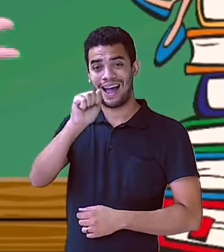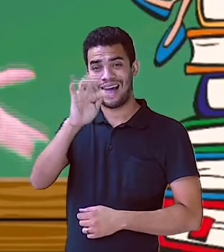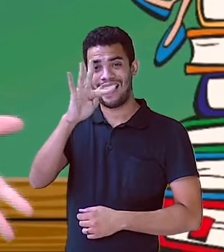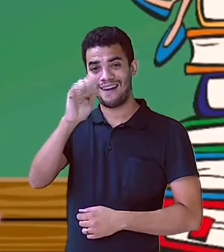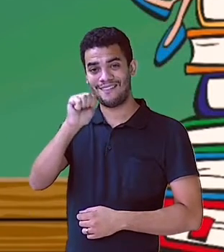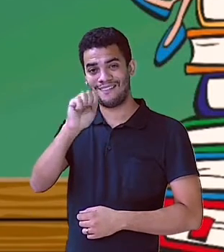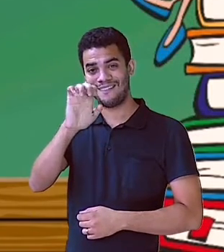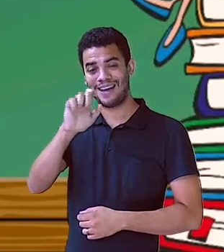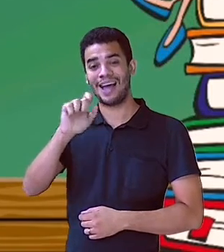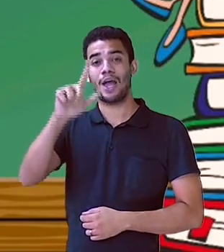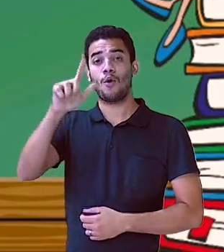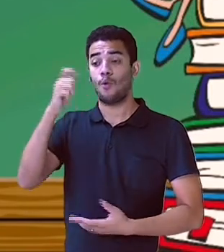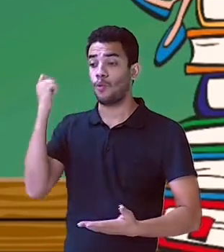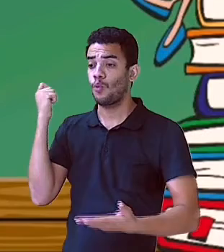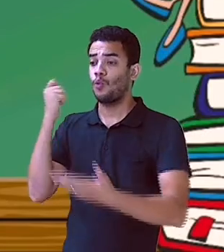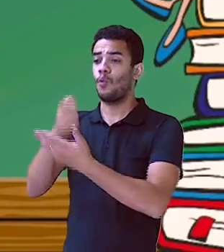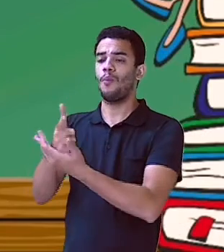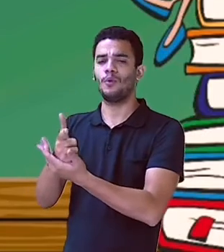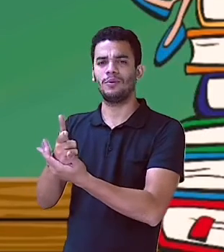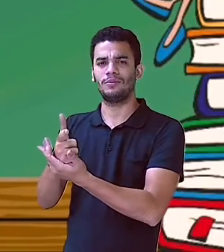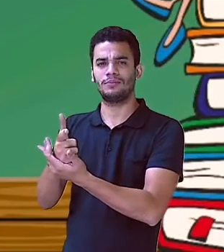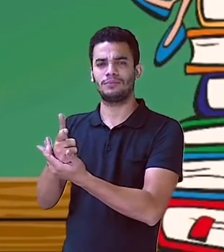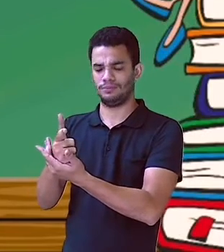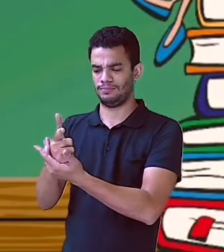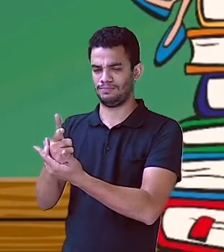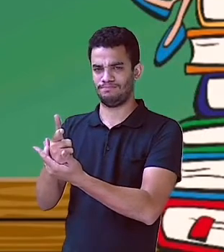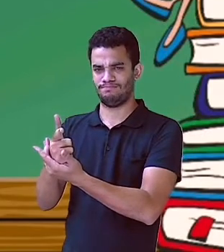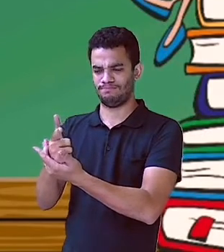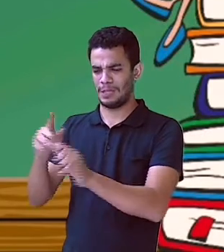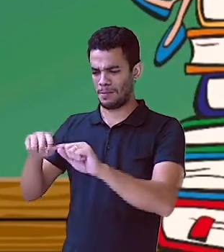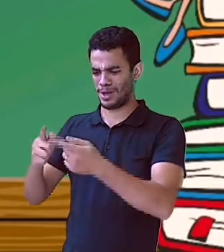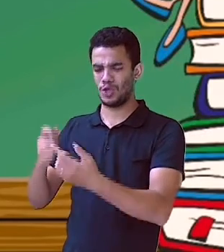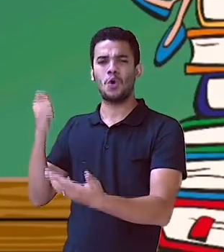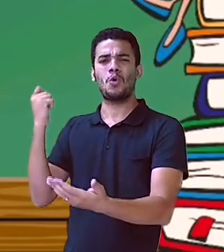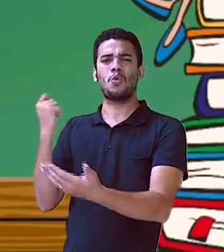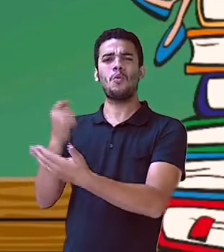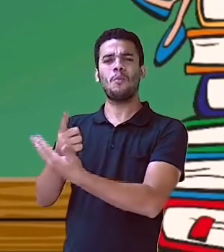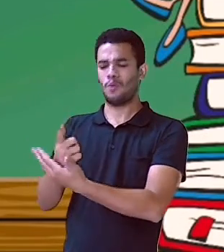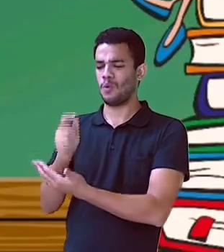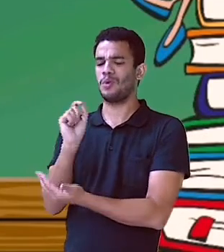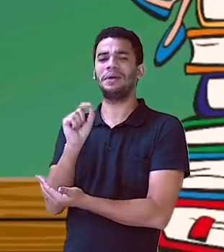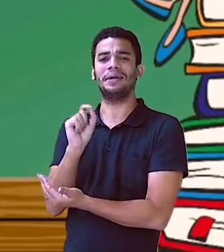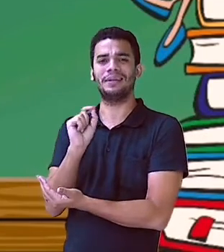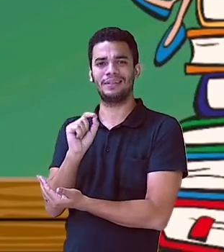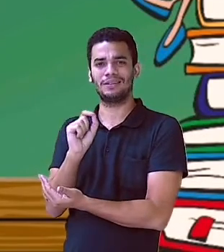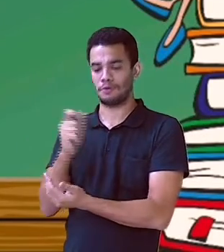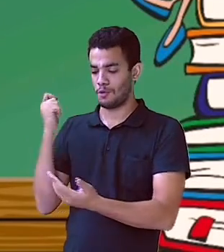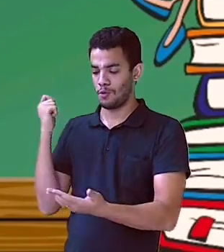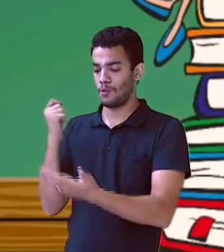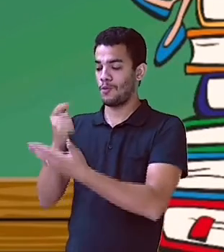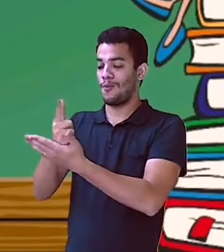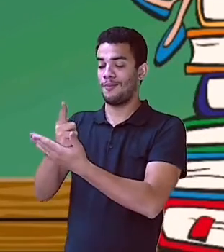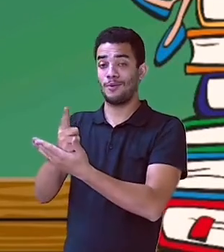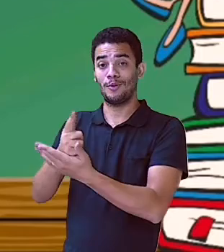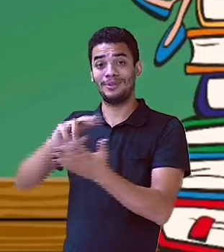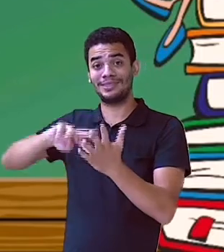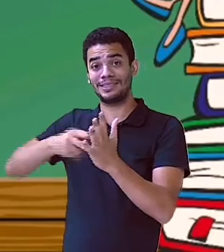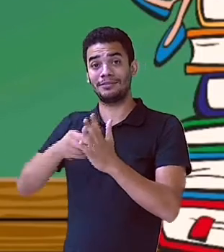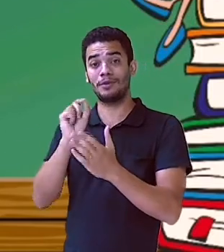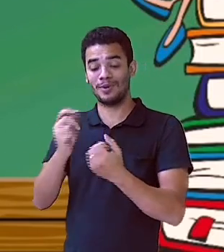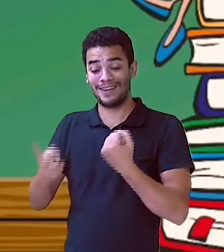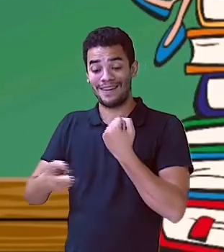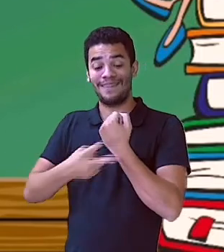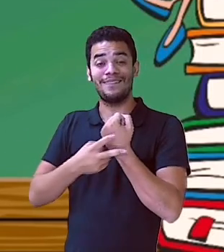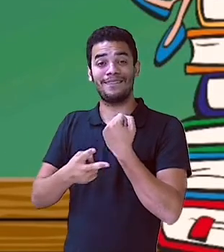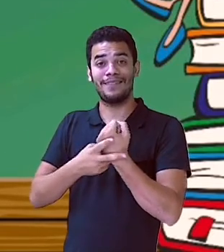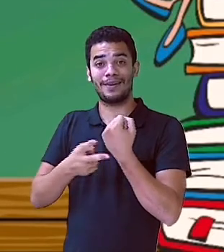compra alguma coisa, não mesmo? Isso. Esse verbo comprou é um verbo transitivo, porque ele exige mais